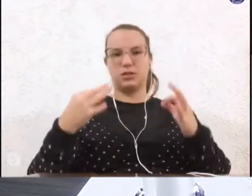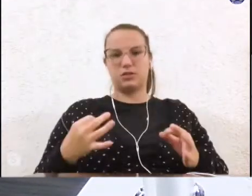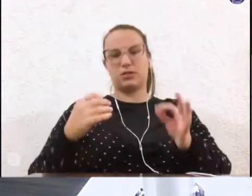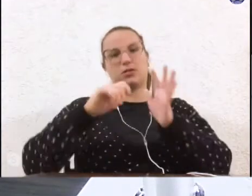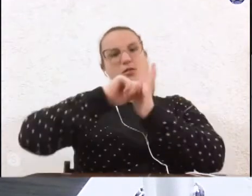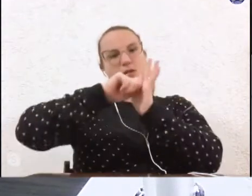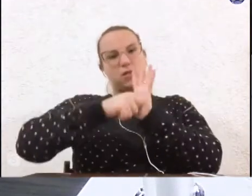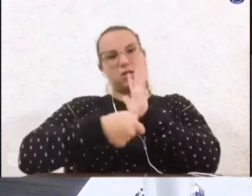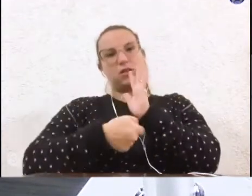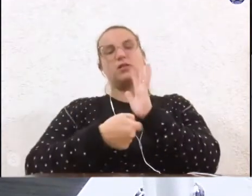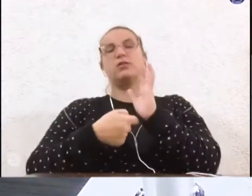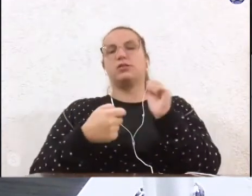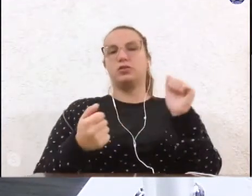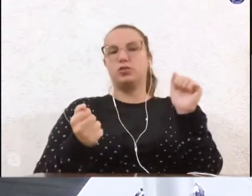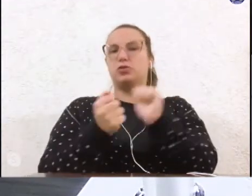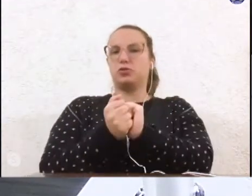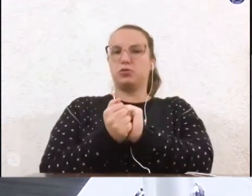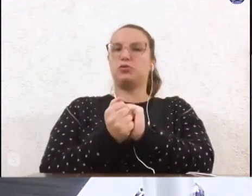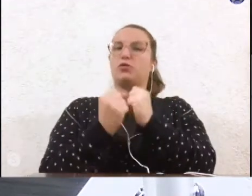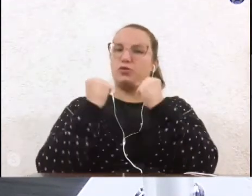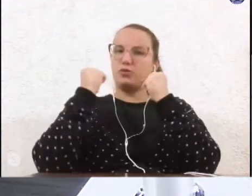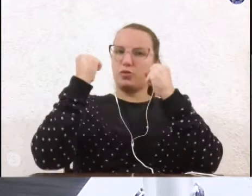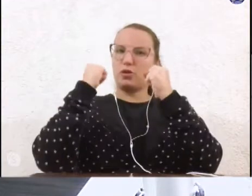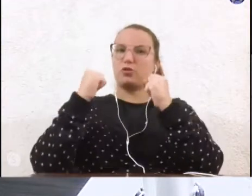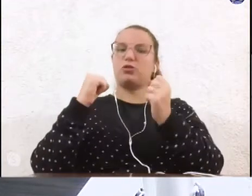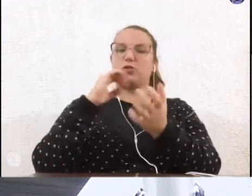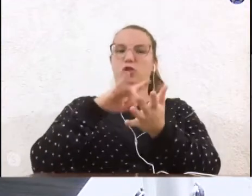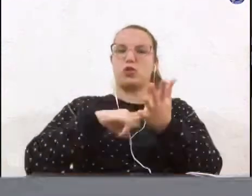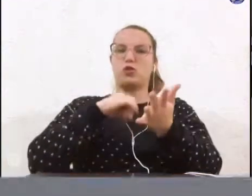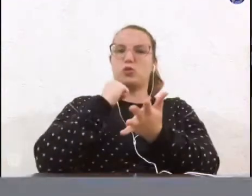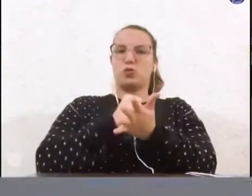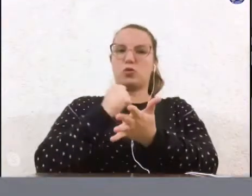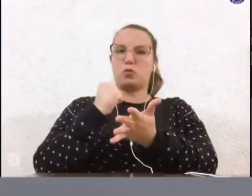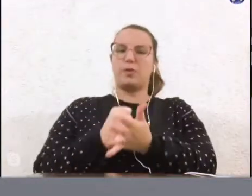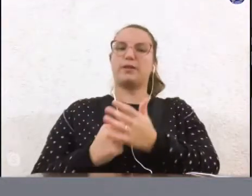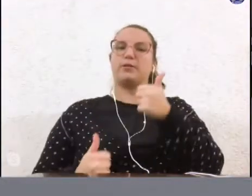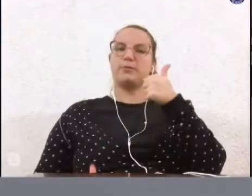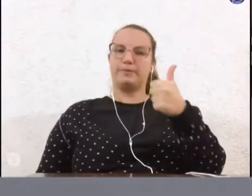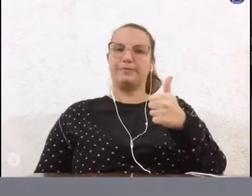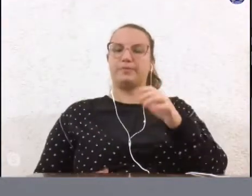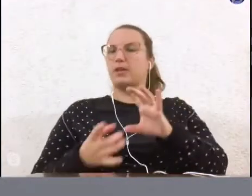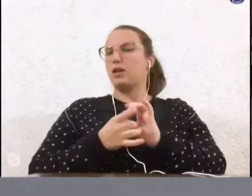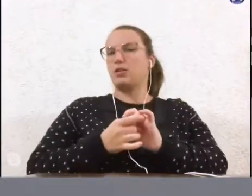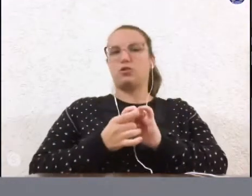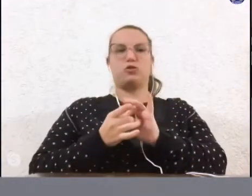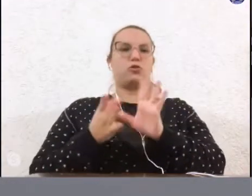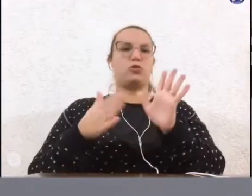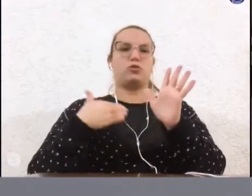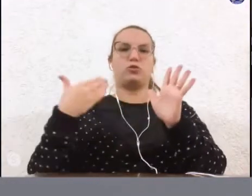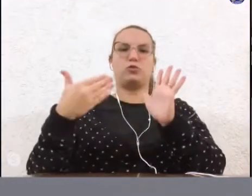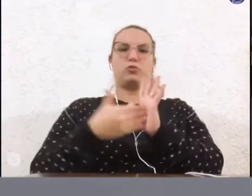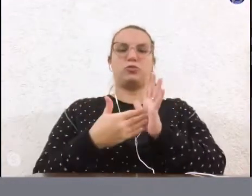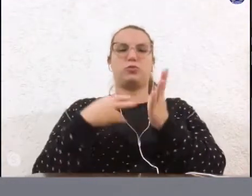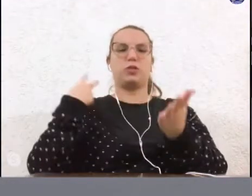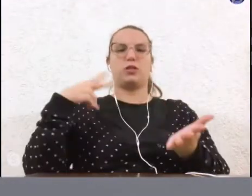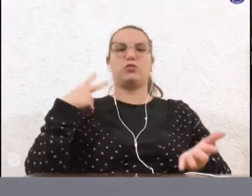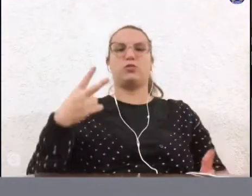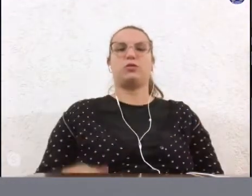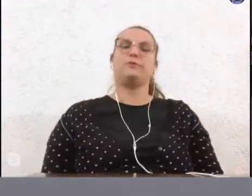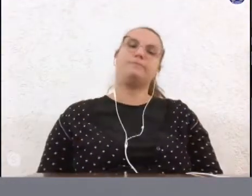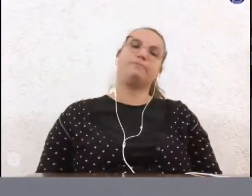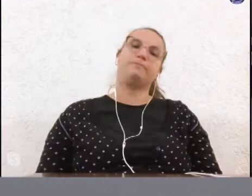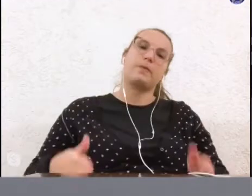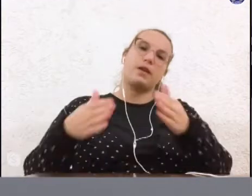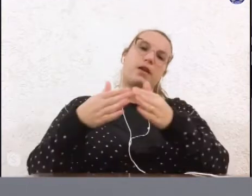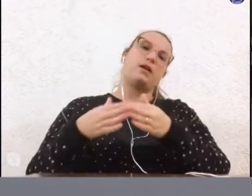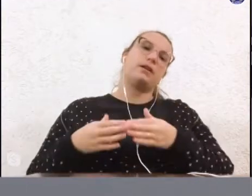ela se faz muito forte nesse documento. Matéria está à disposição de todos os senhores vereadores. Requerimento